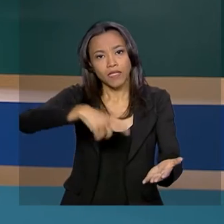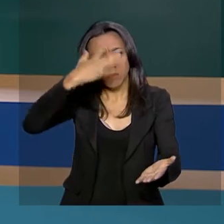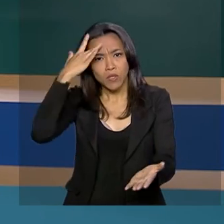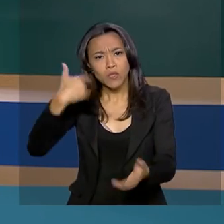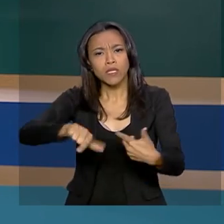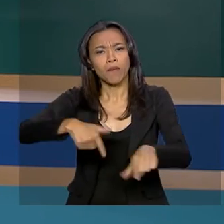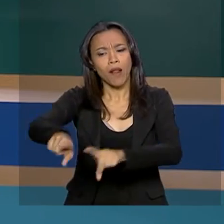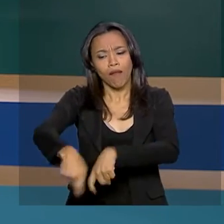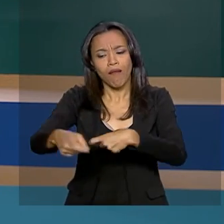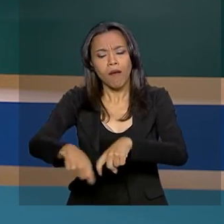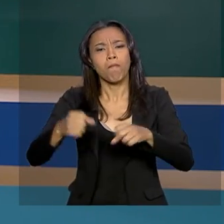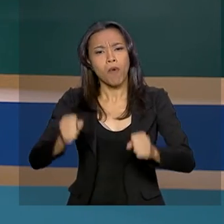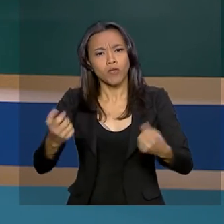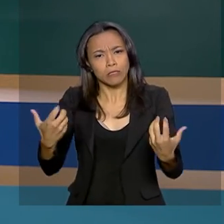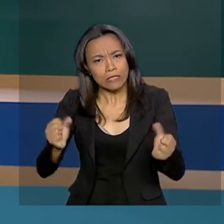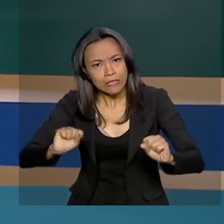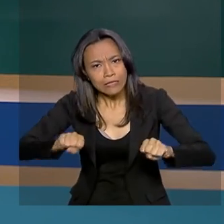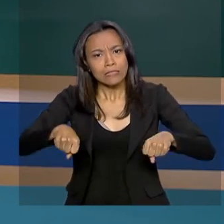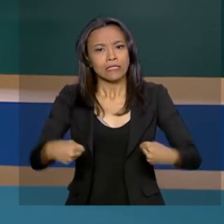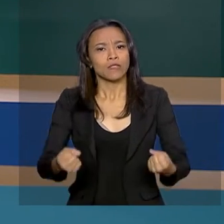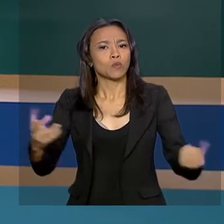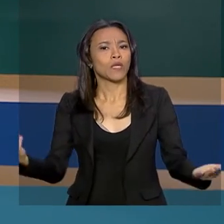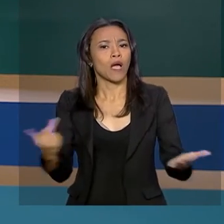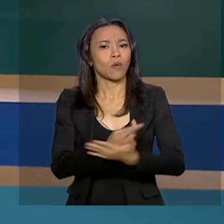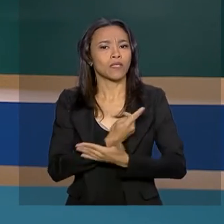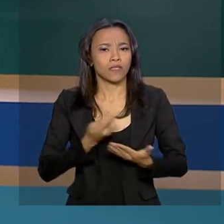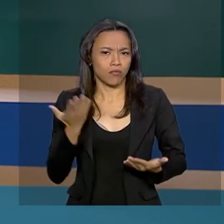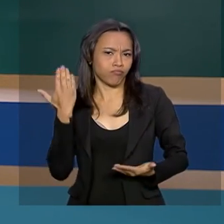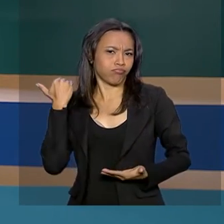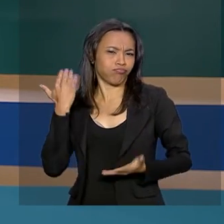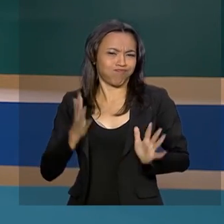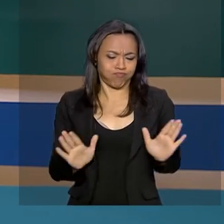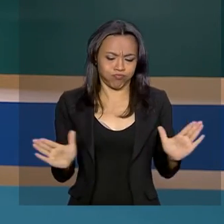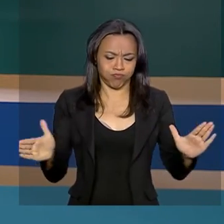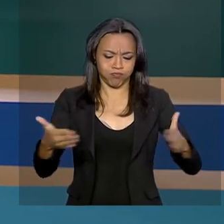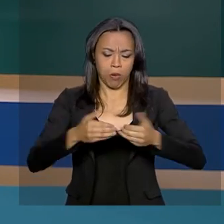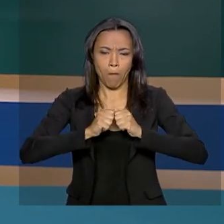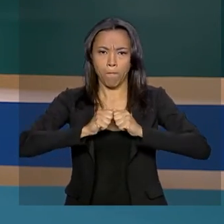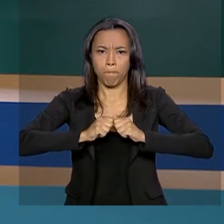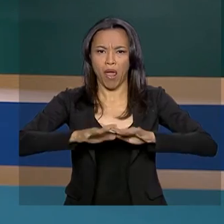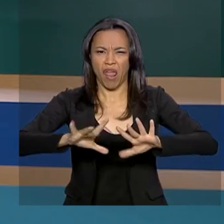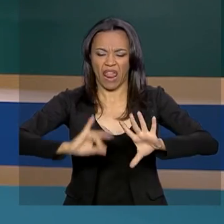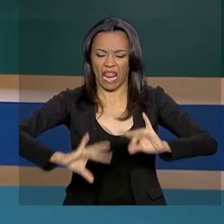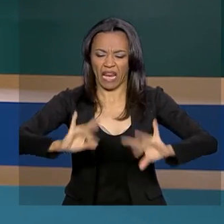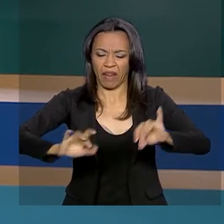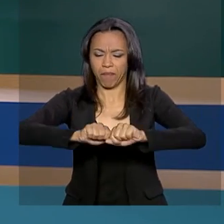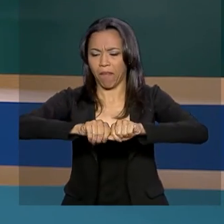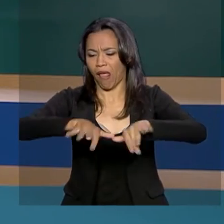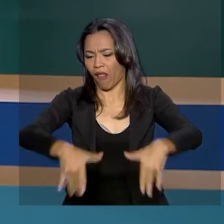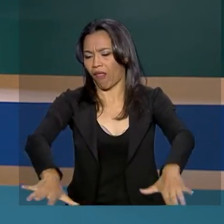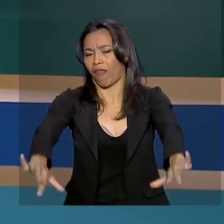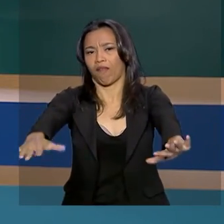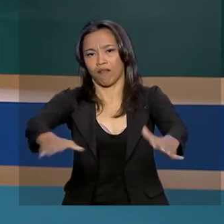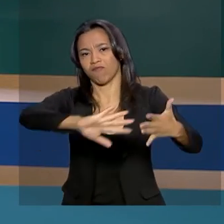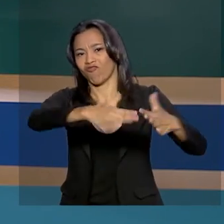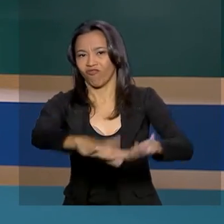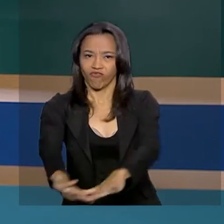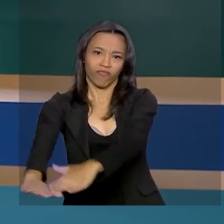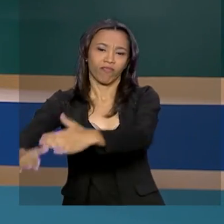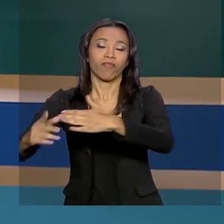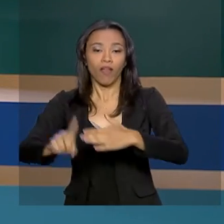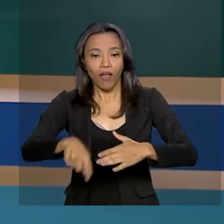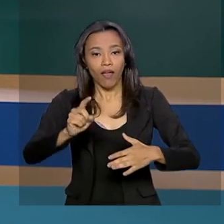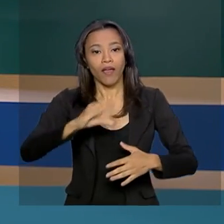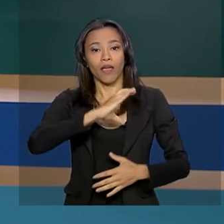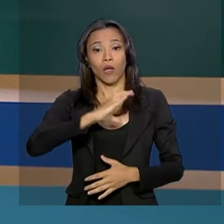da região possam se reerguer após o rompimento da barragem. A ação faz parte do projeto Aliança por Brumadinho, coordenada